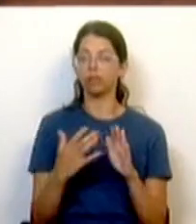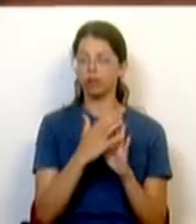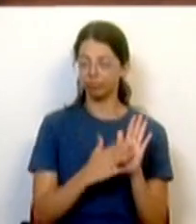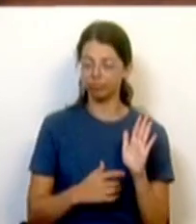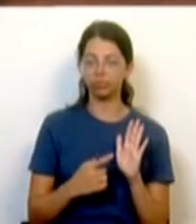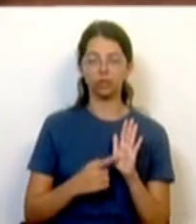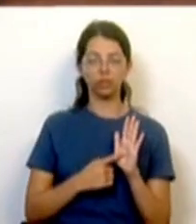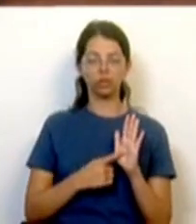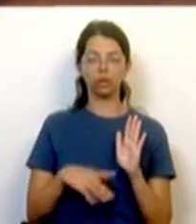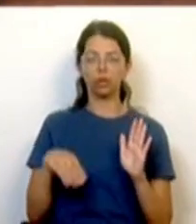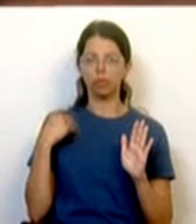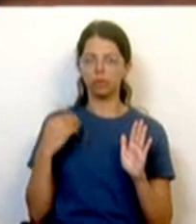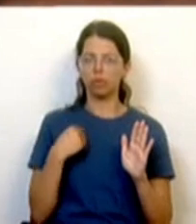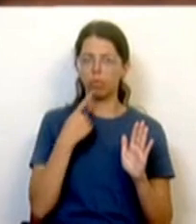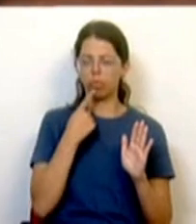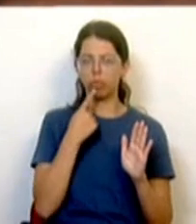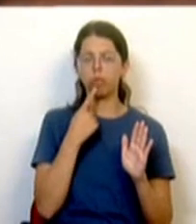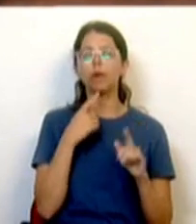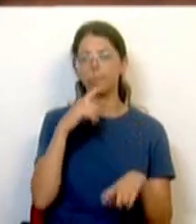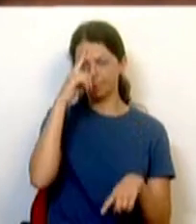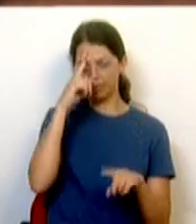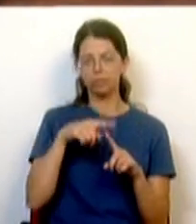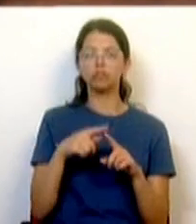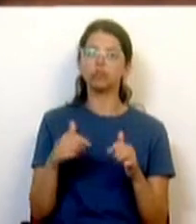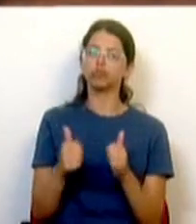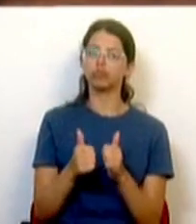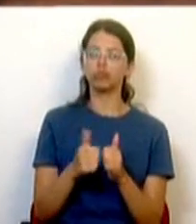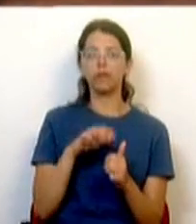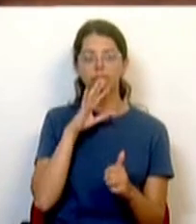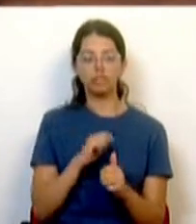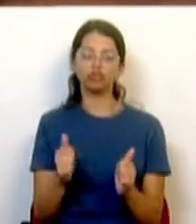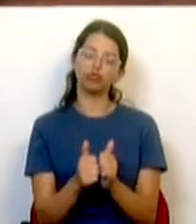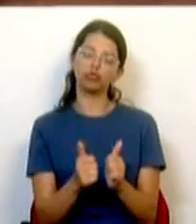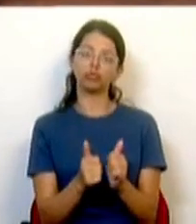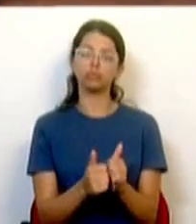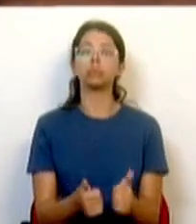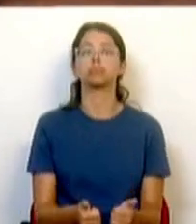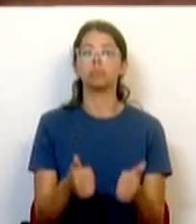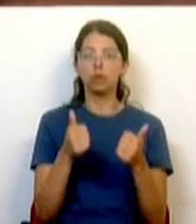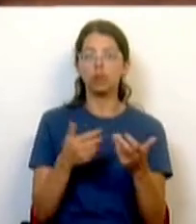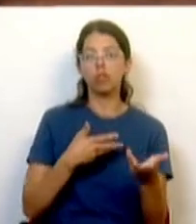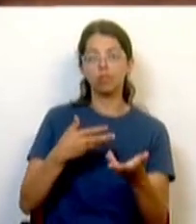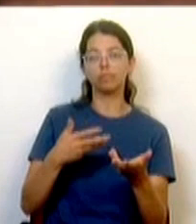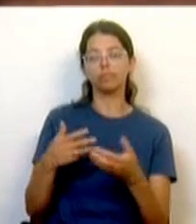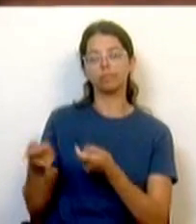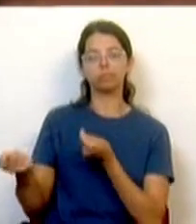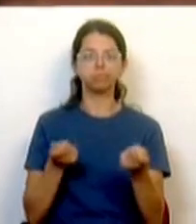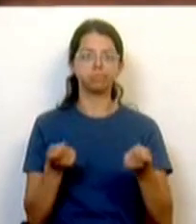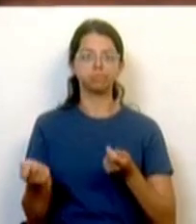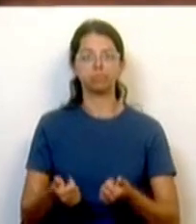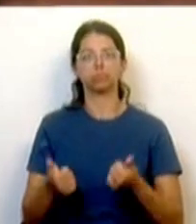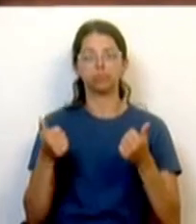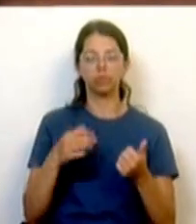uma grande preocupação para uma maior capacidade de acompanhamento dos filhos e uma maior conciliação da vida pessoal,